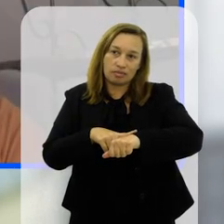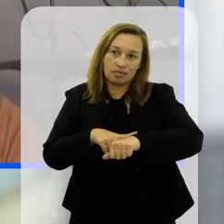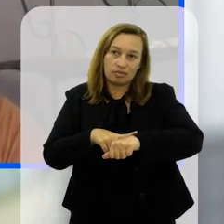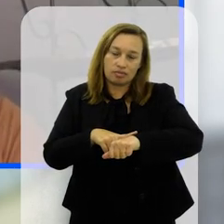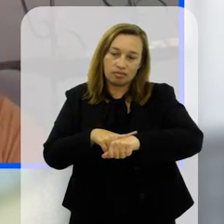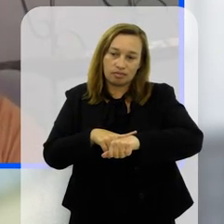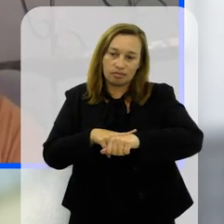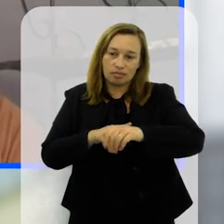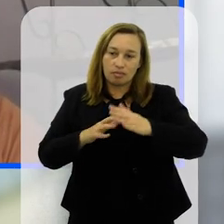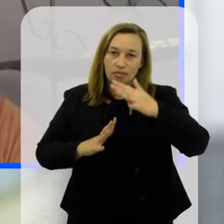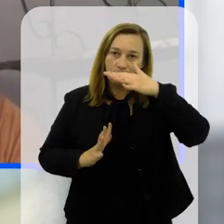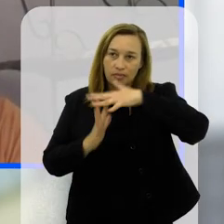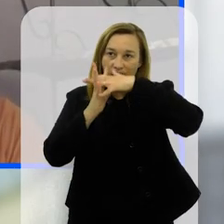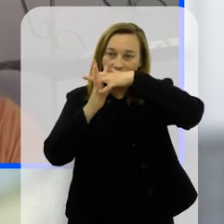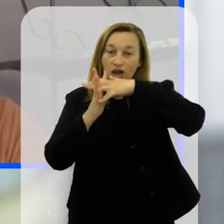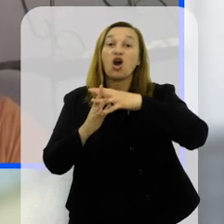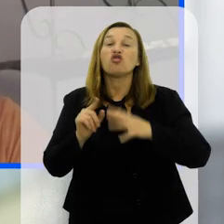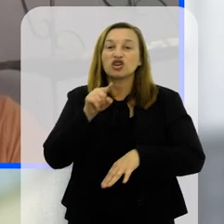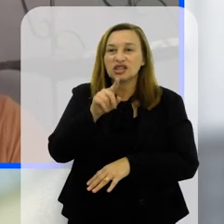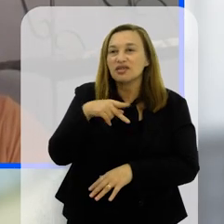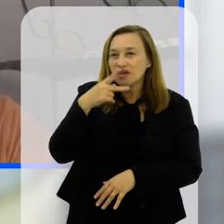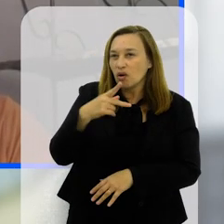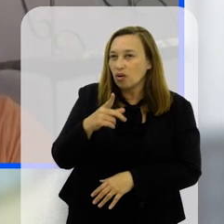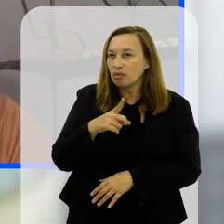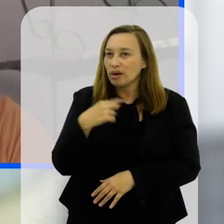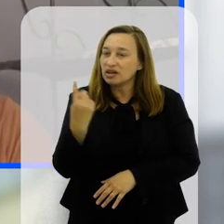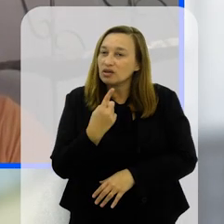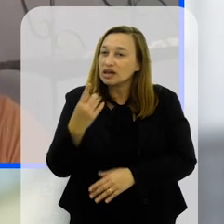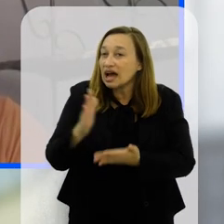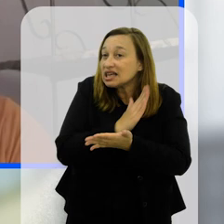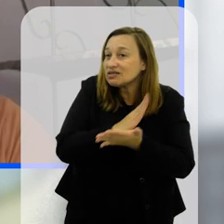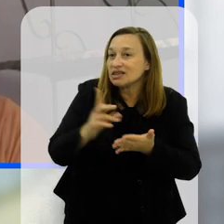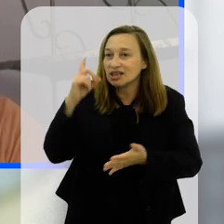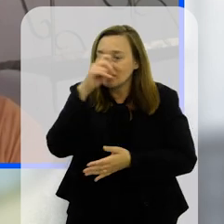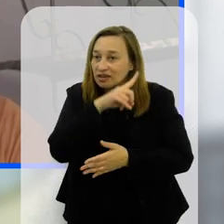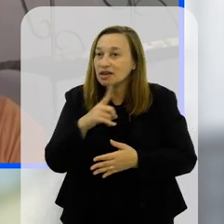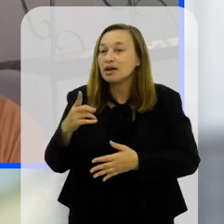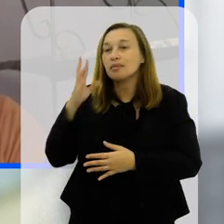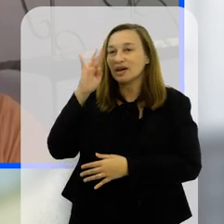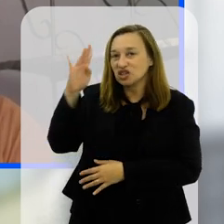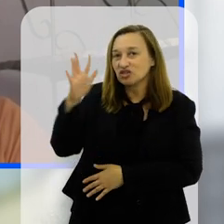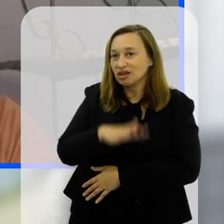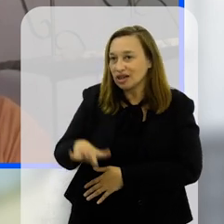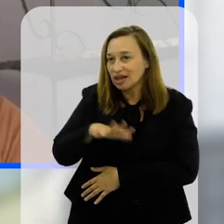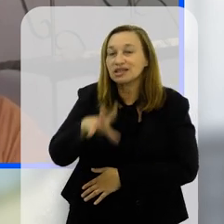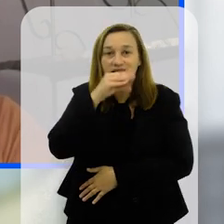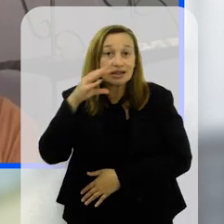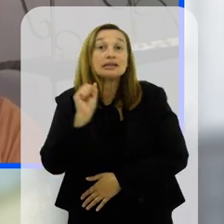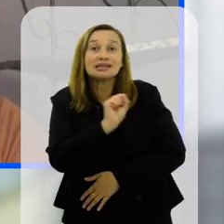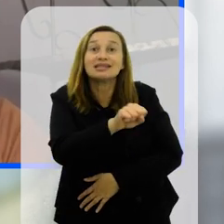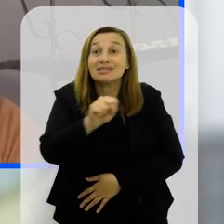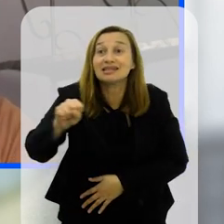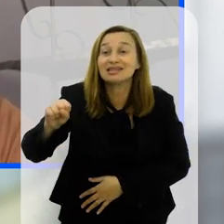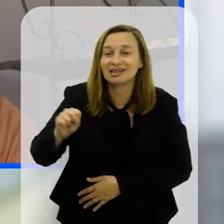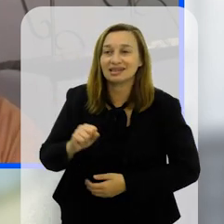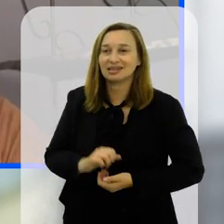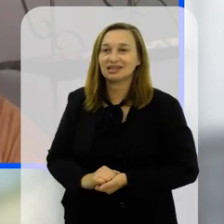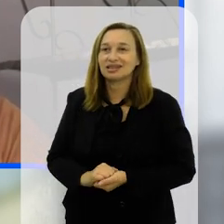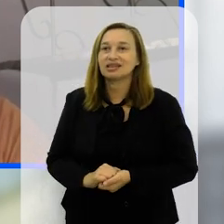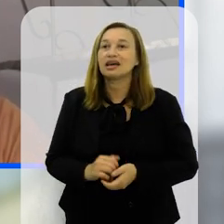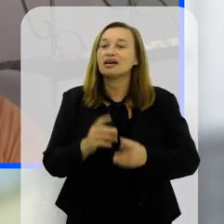é ultrapassado você falou para a gente às vezes já é difícil imagina para uma criança para um adolescente